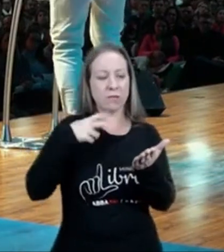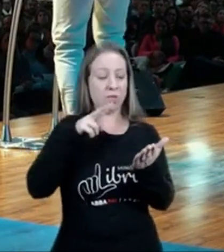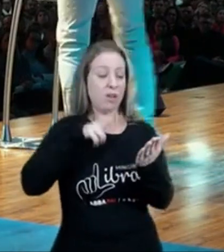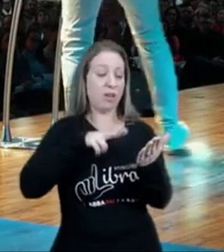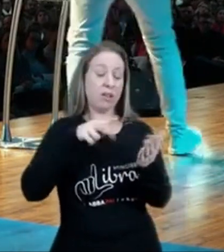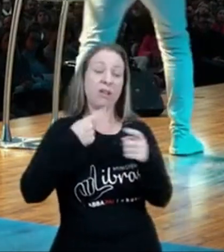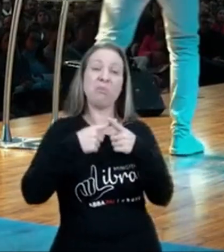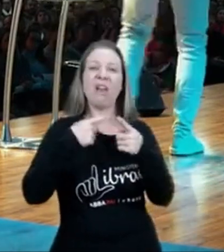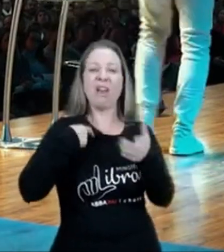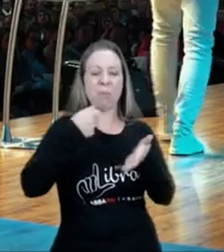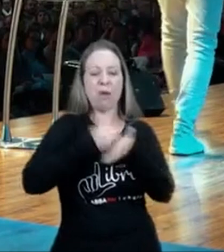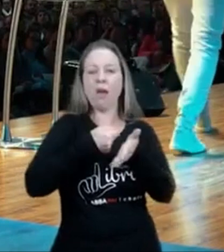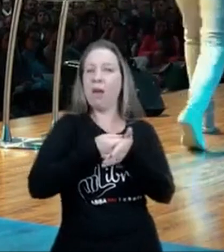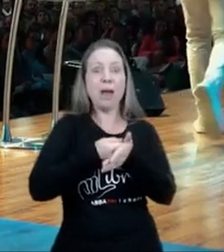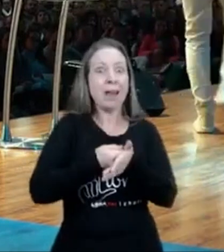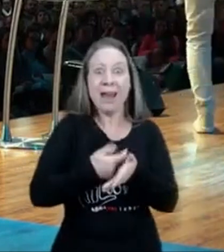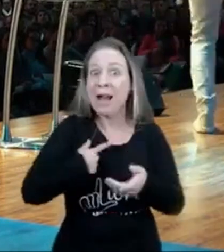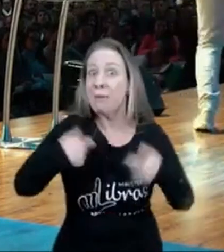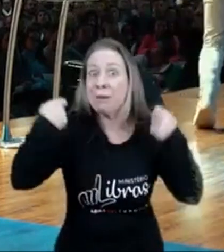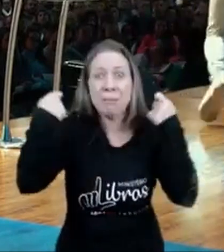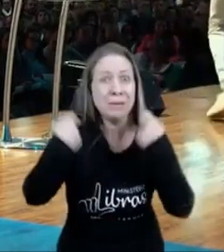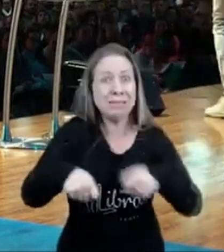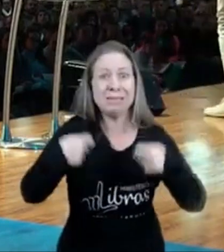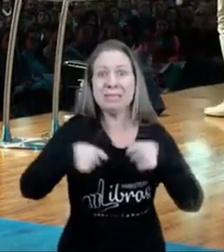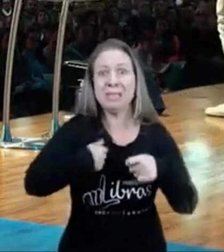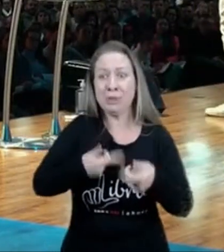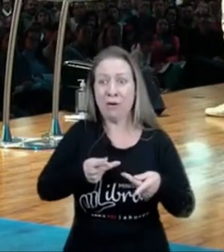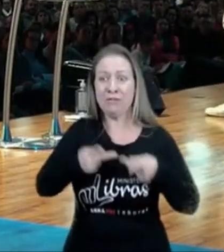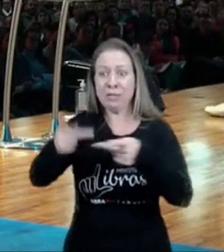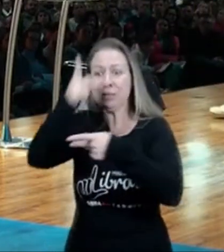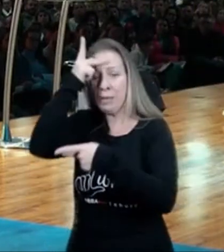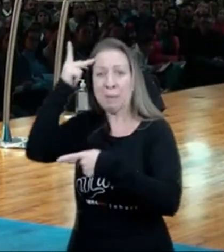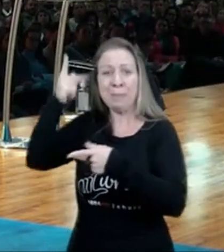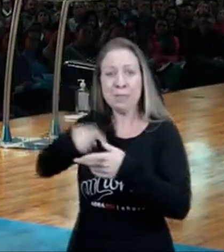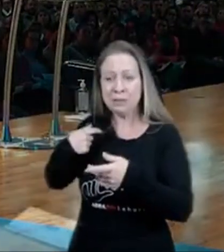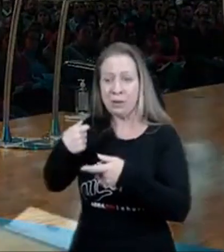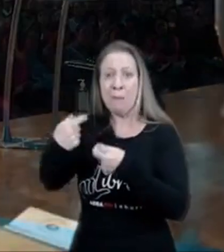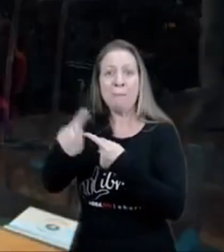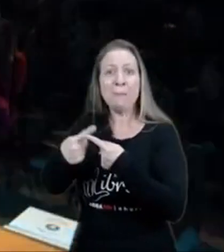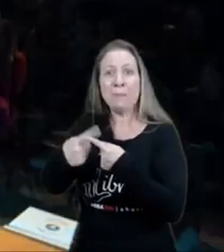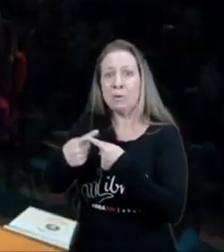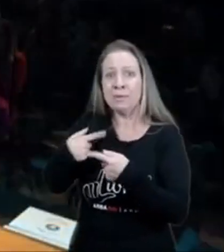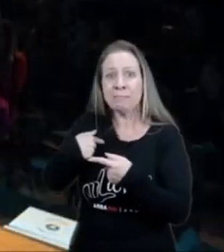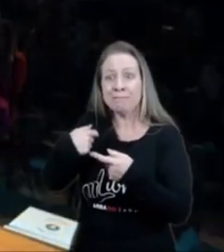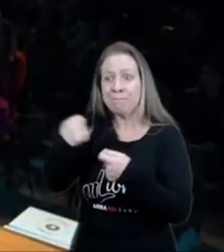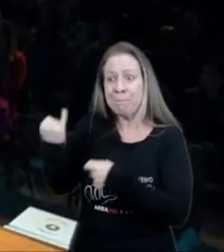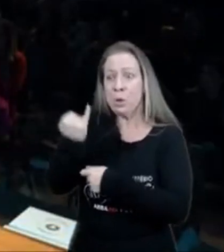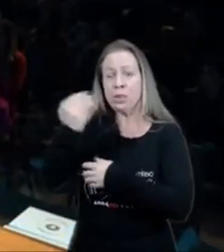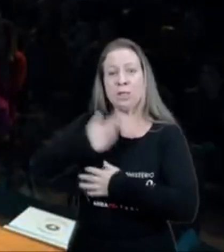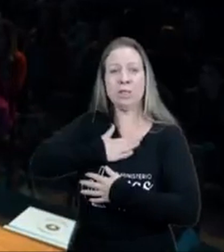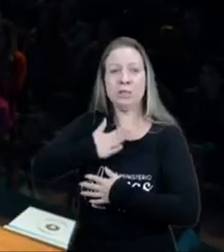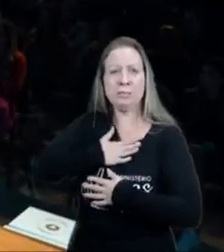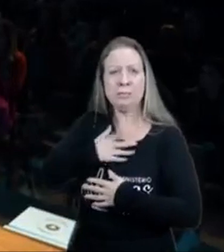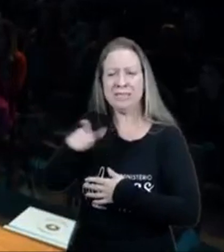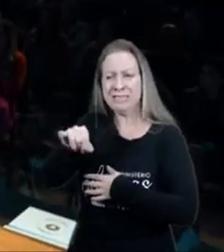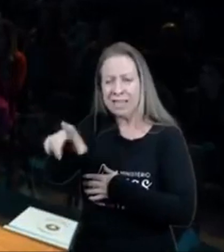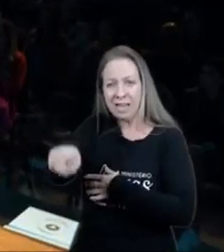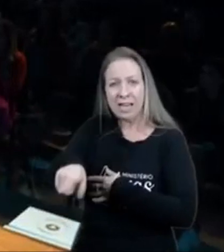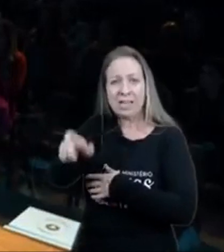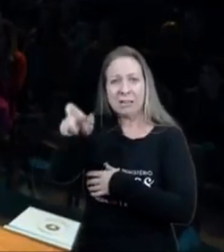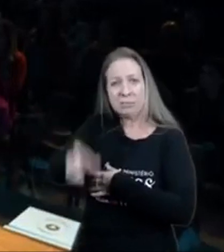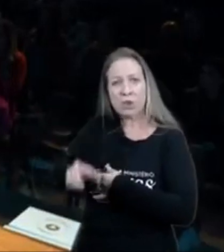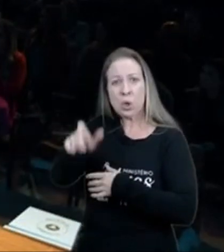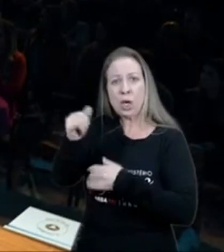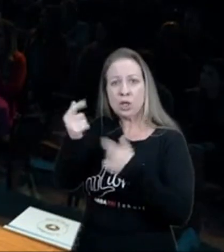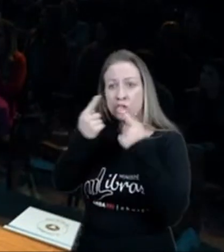Bíblia, e eu vou visitar o meu irmão, porque ele é importante para mim, e se ele chora, eu vou chorar, porque eu tenho que chorar com ele mesmo, e eu não posso perder o